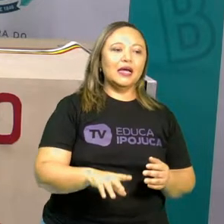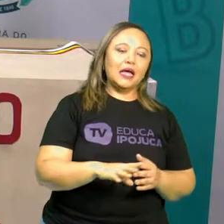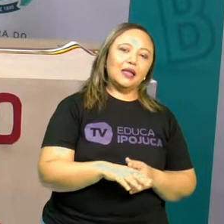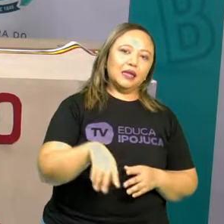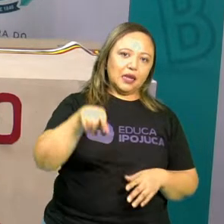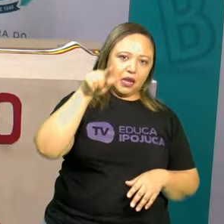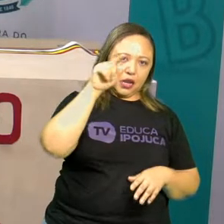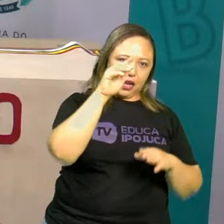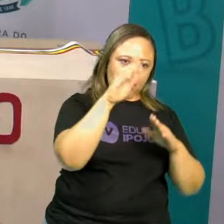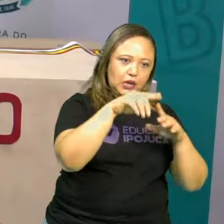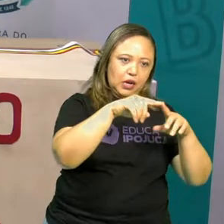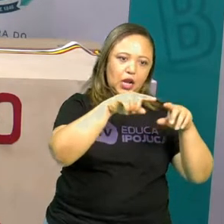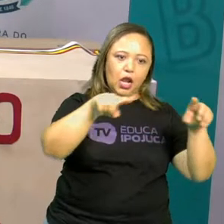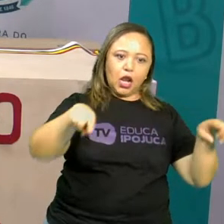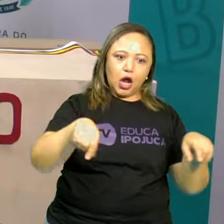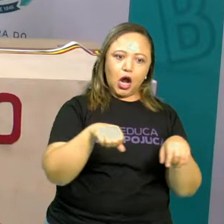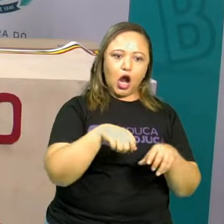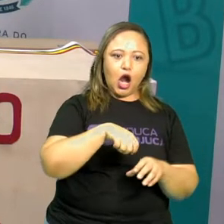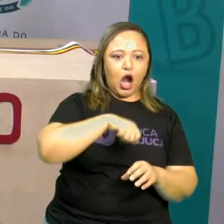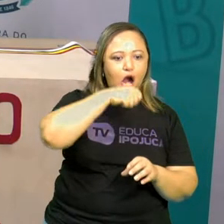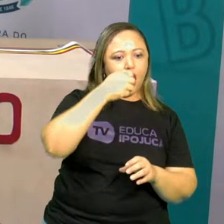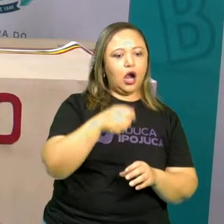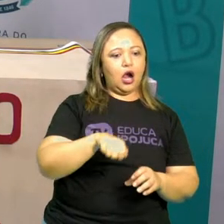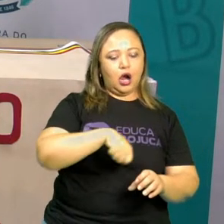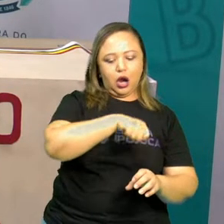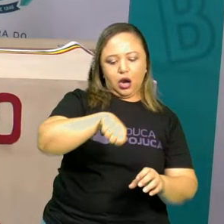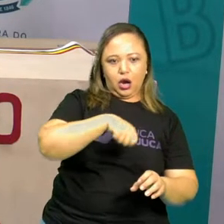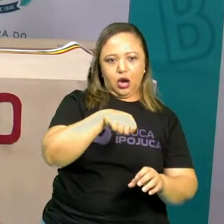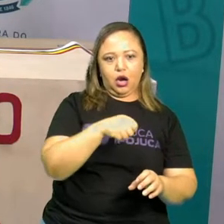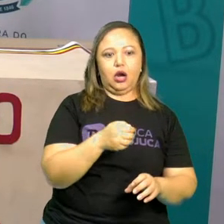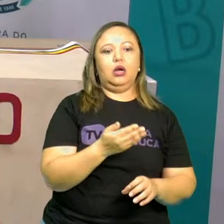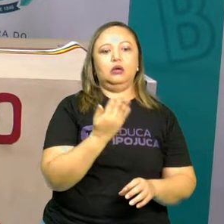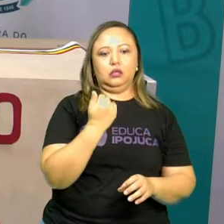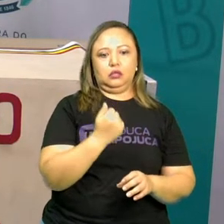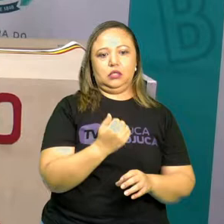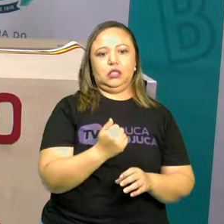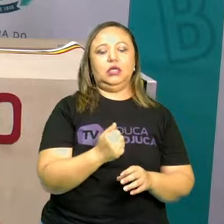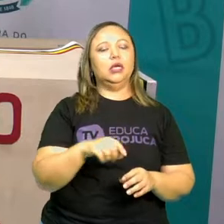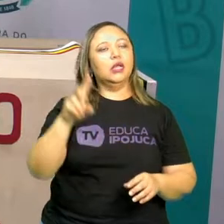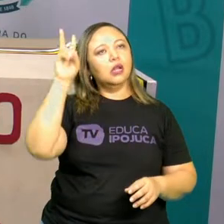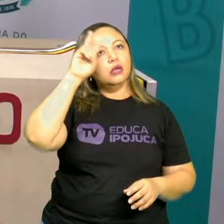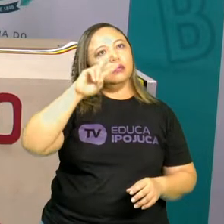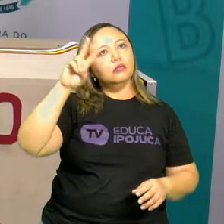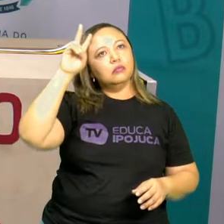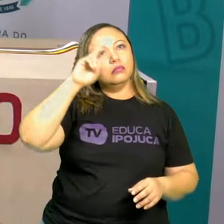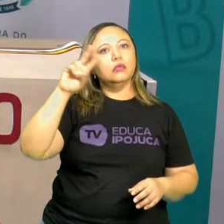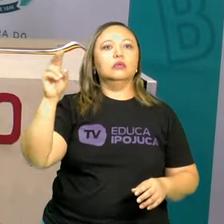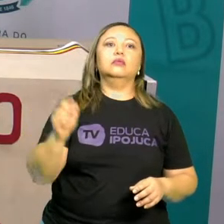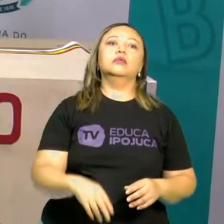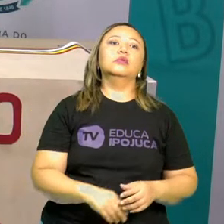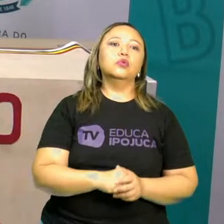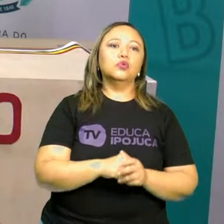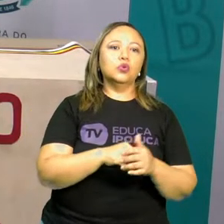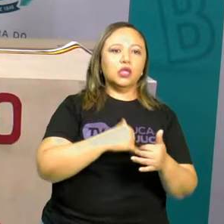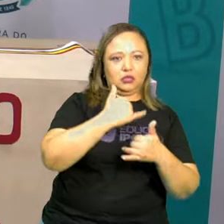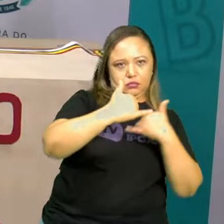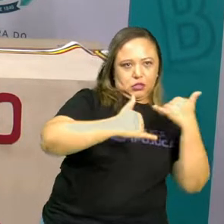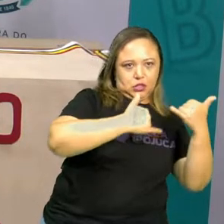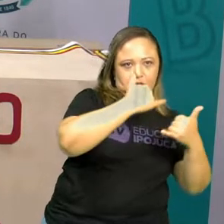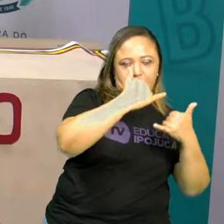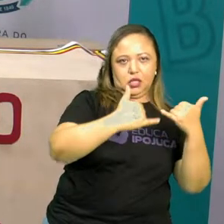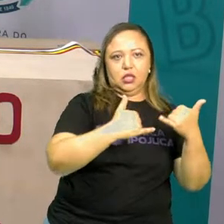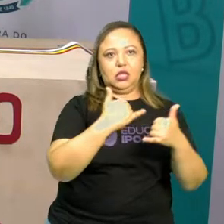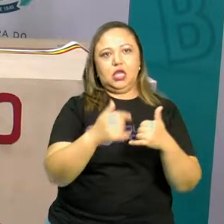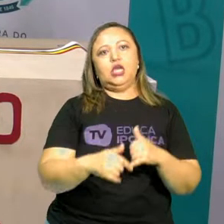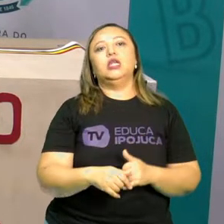Lá na cozinha, João se lembrou dos amigos e da hora do recreio. Era uma hora tão boa e